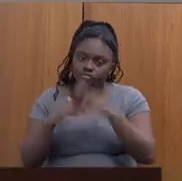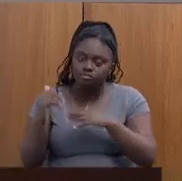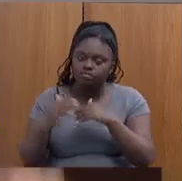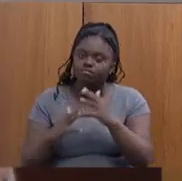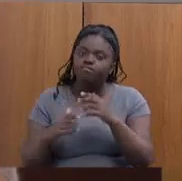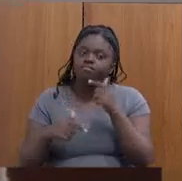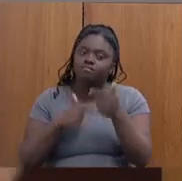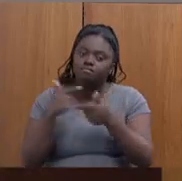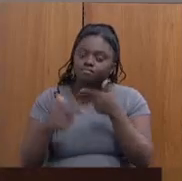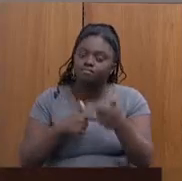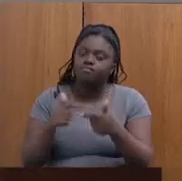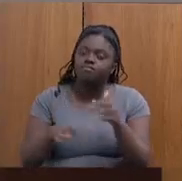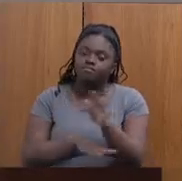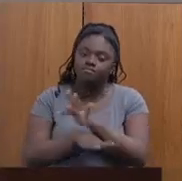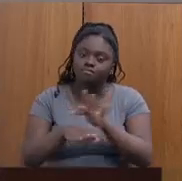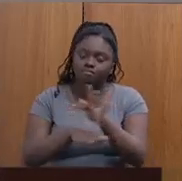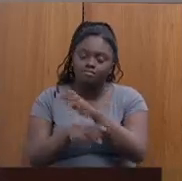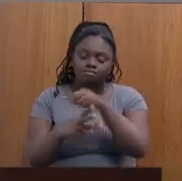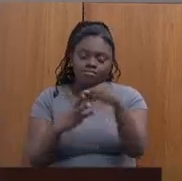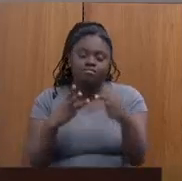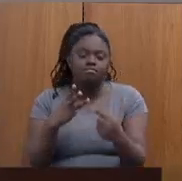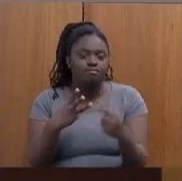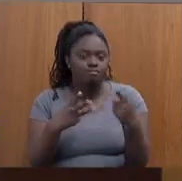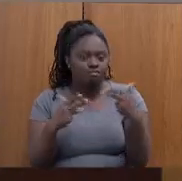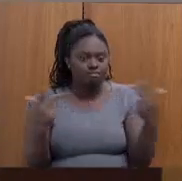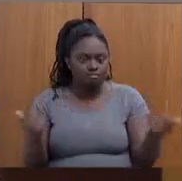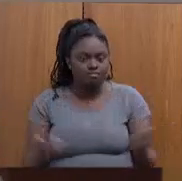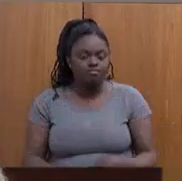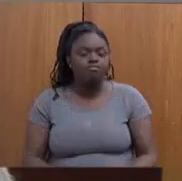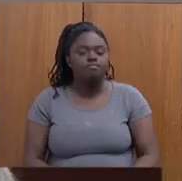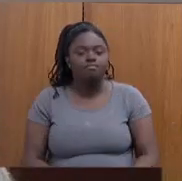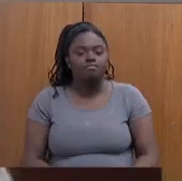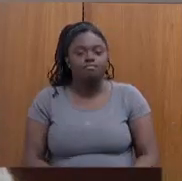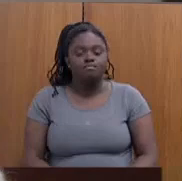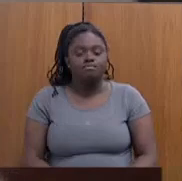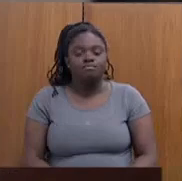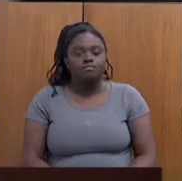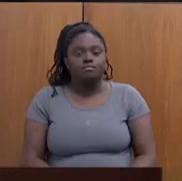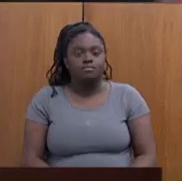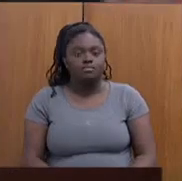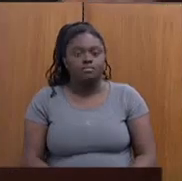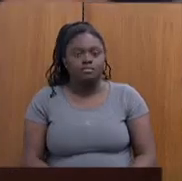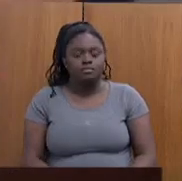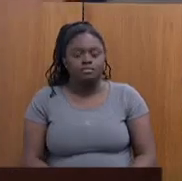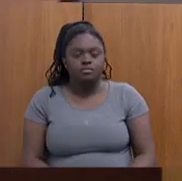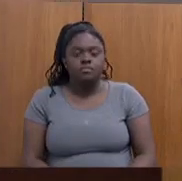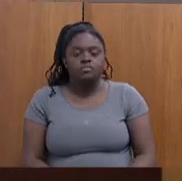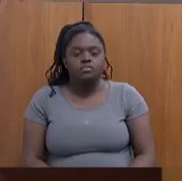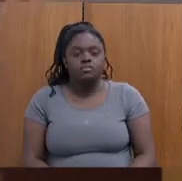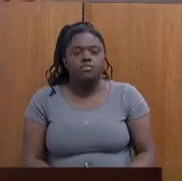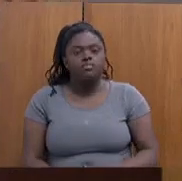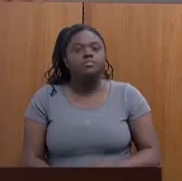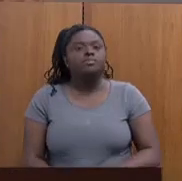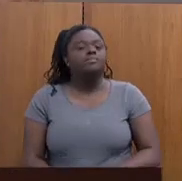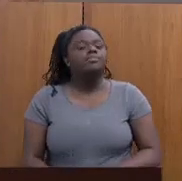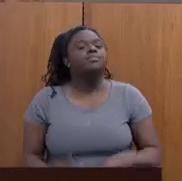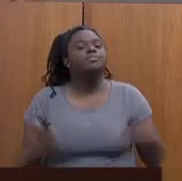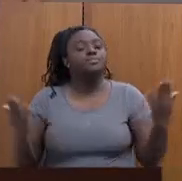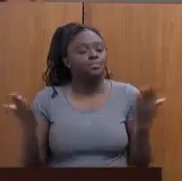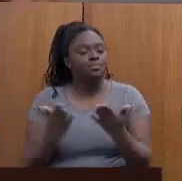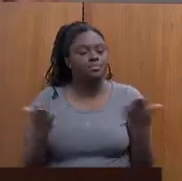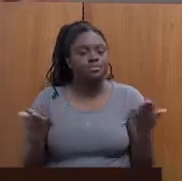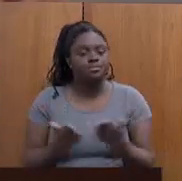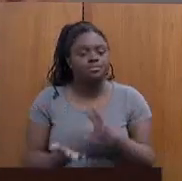emprego formal. Essas três questões. E agora, quanto ao Centro de